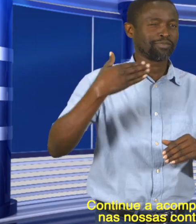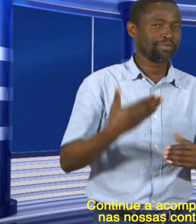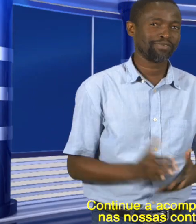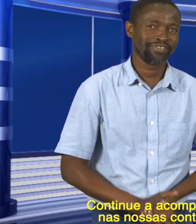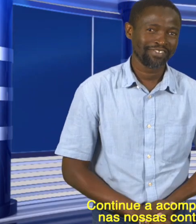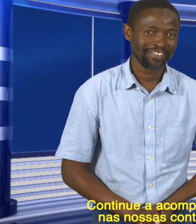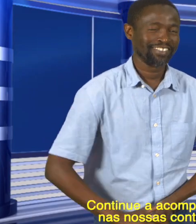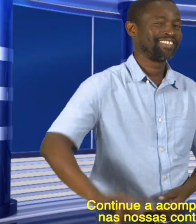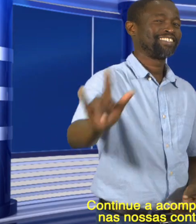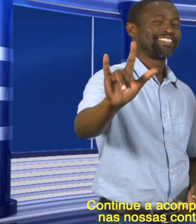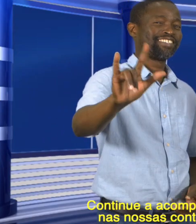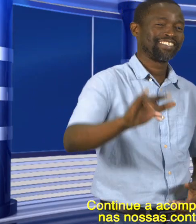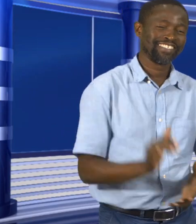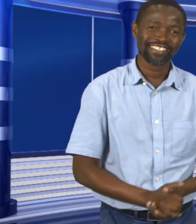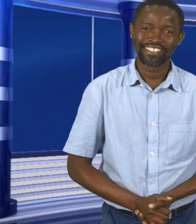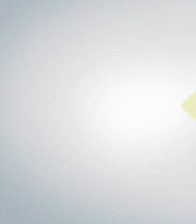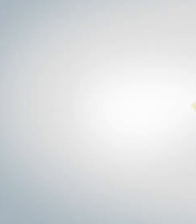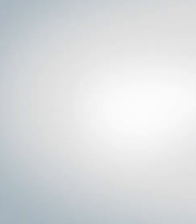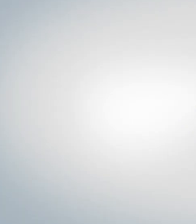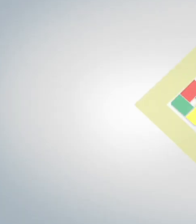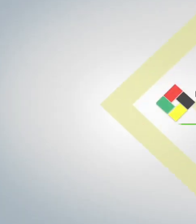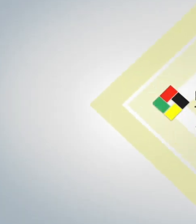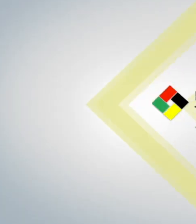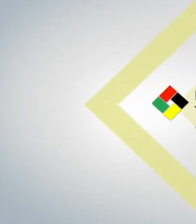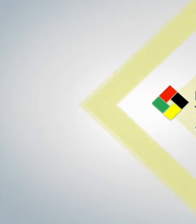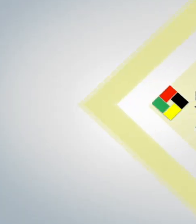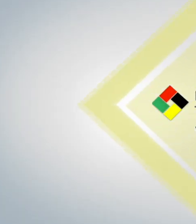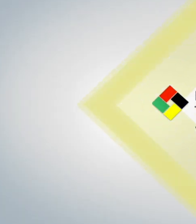nossas contas do Facebook e Youtube. Música